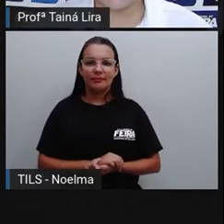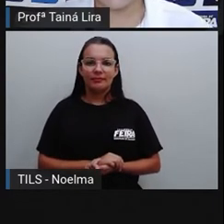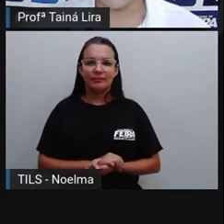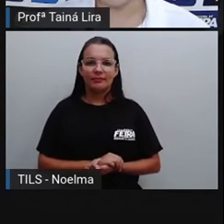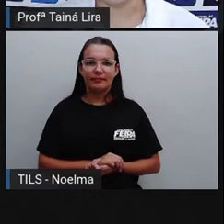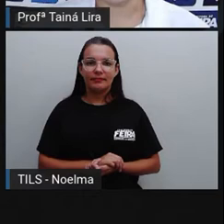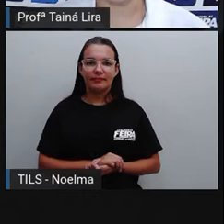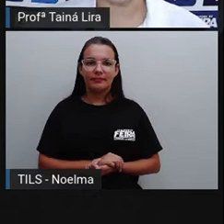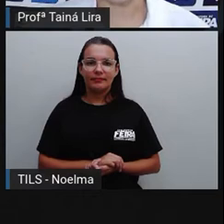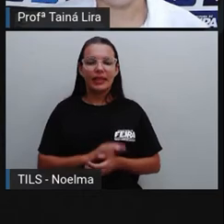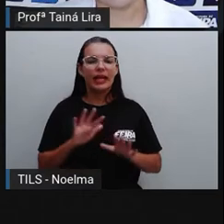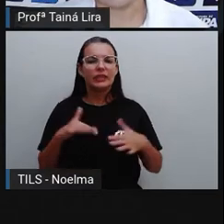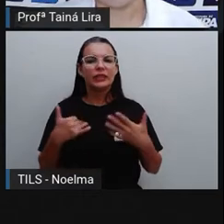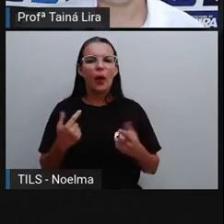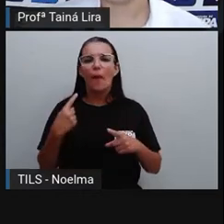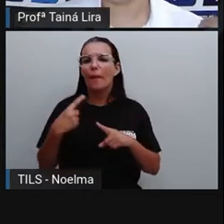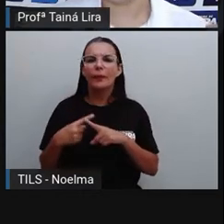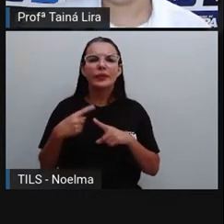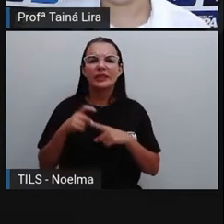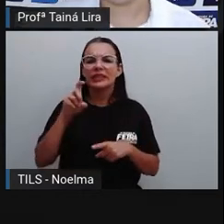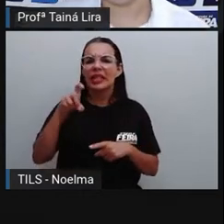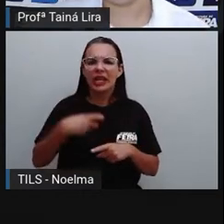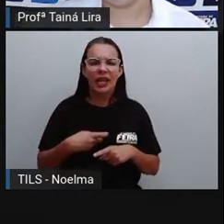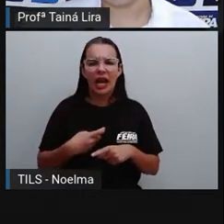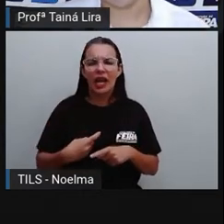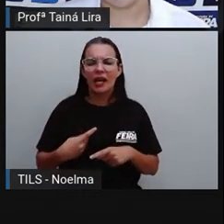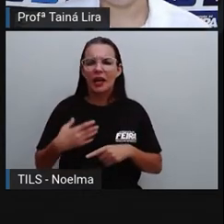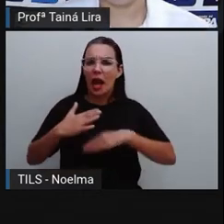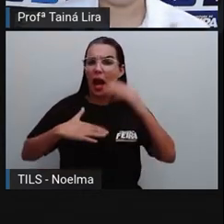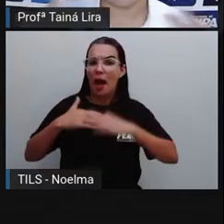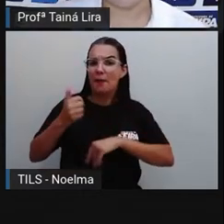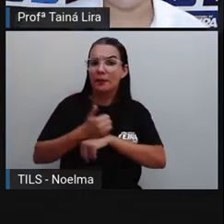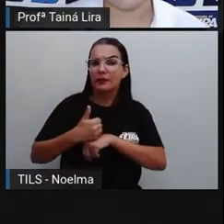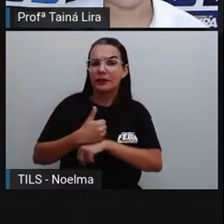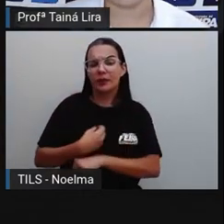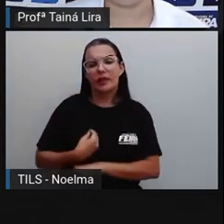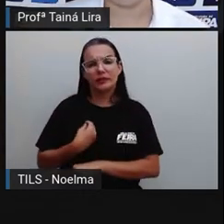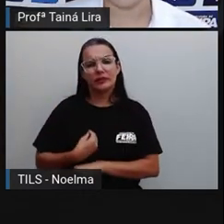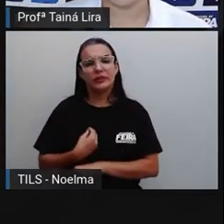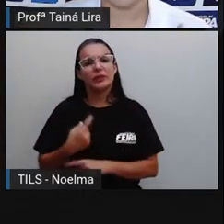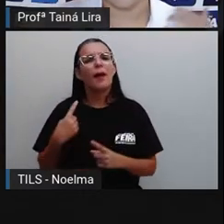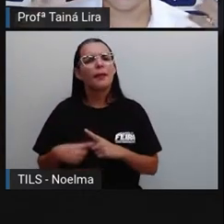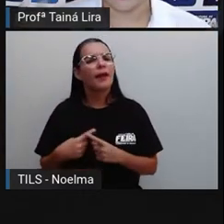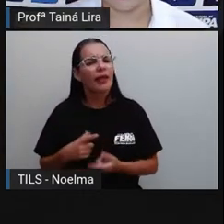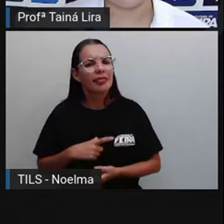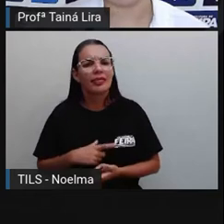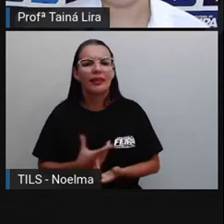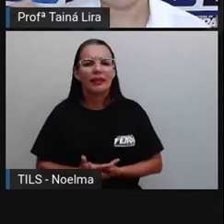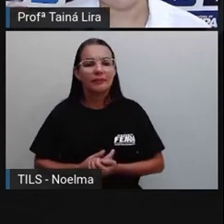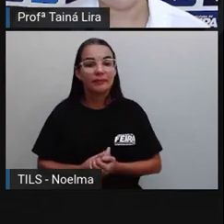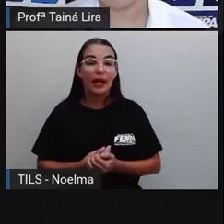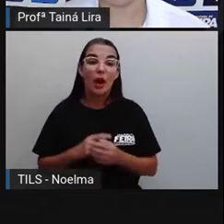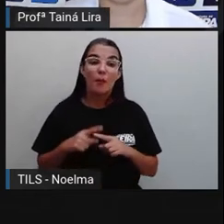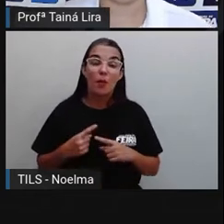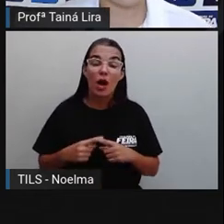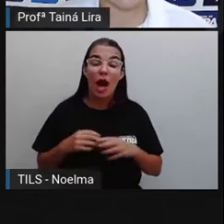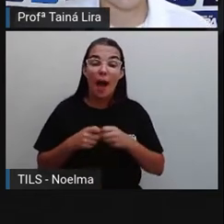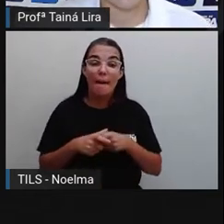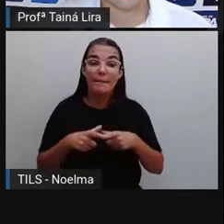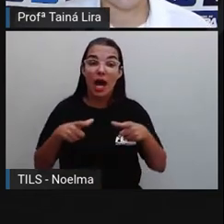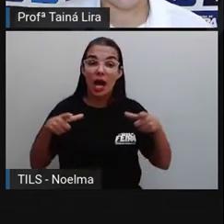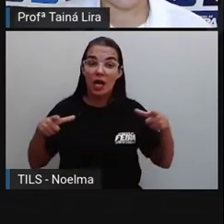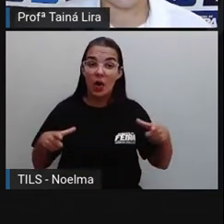E por que será que as profissões existem? Tem a PRO acabou de falar, né? Que a maioria das profissões, apesar